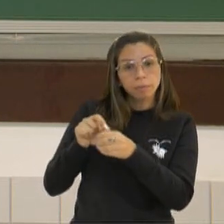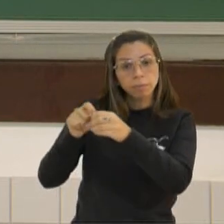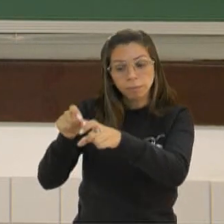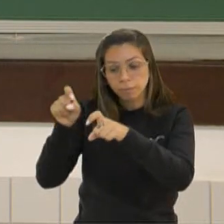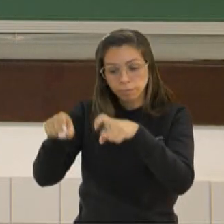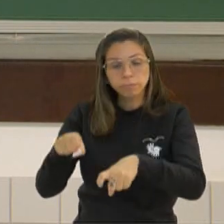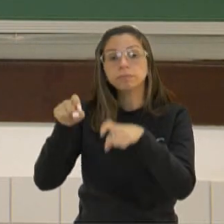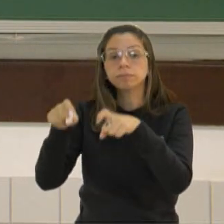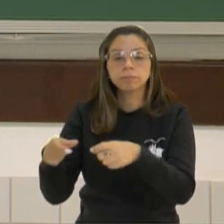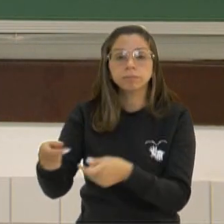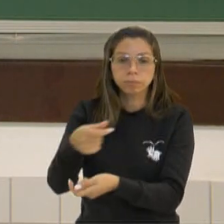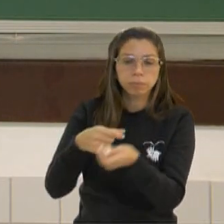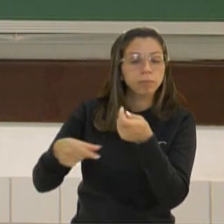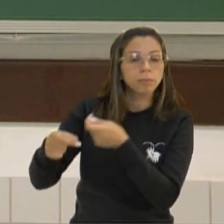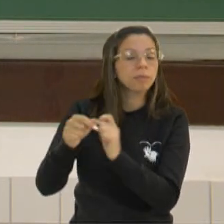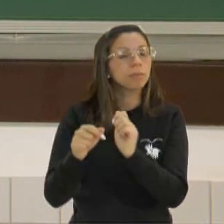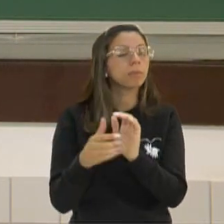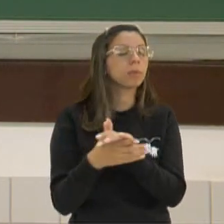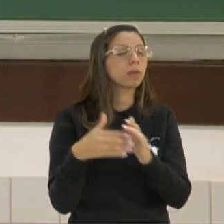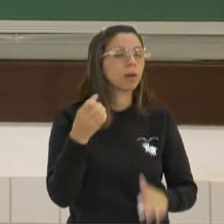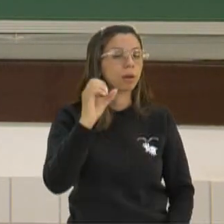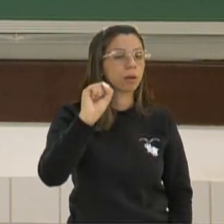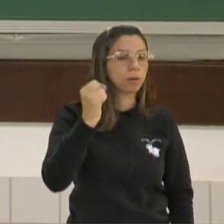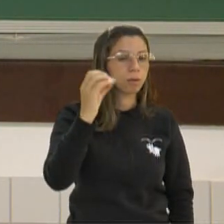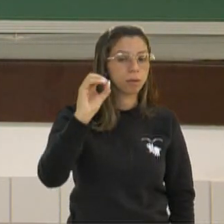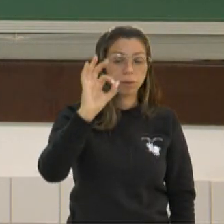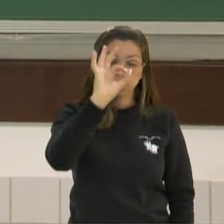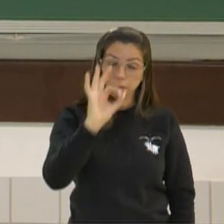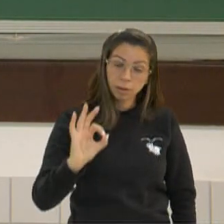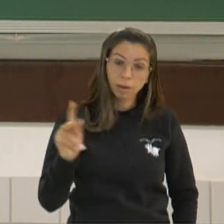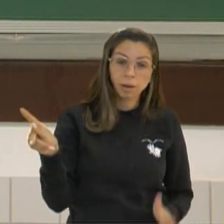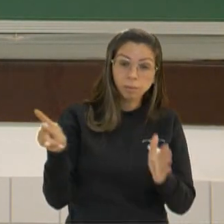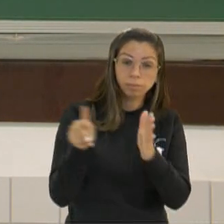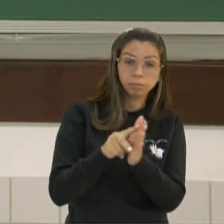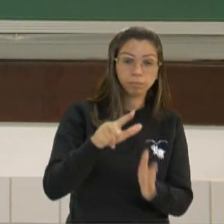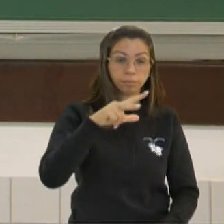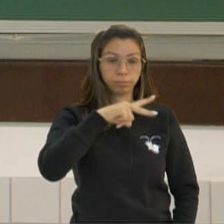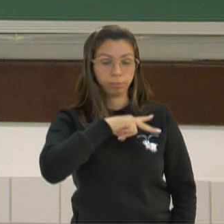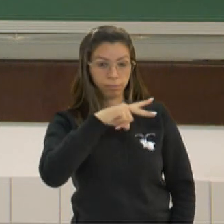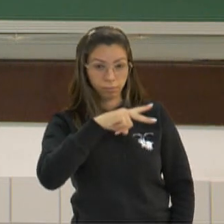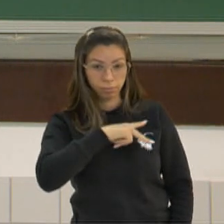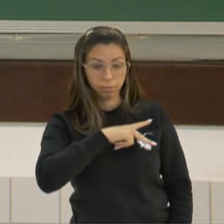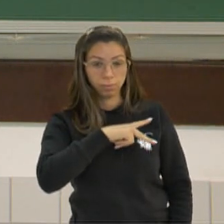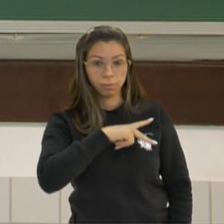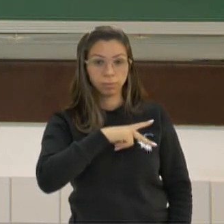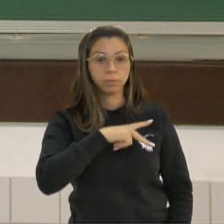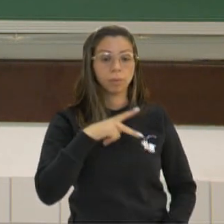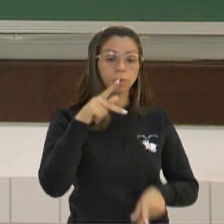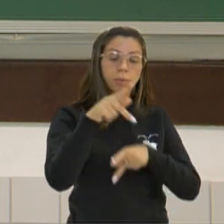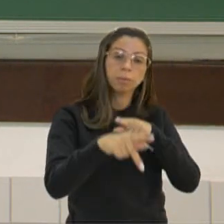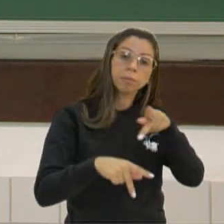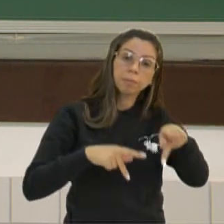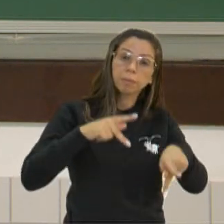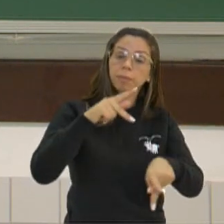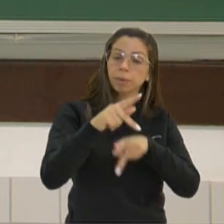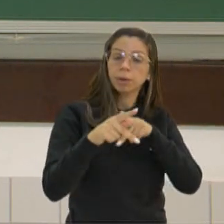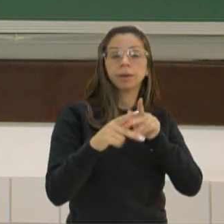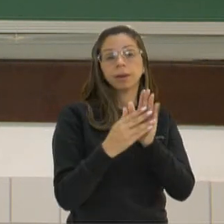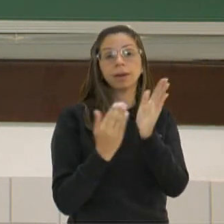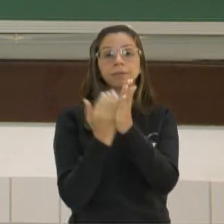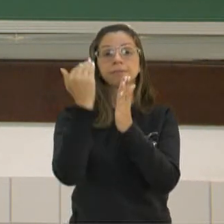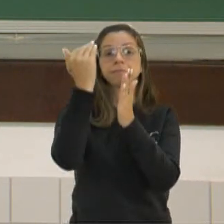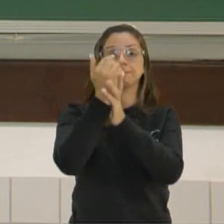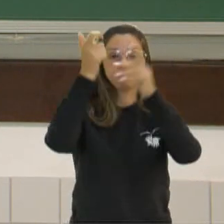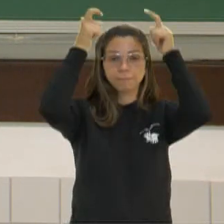desenvolvidas estavam 80% eram propriedade da população que fazia parte da nobreza,